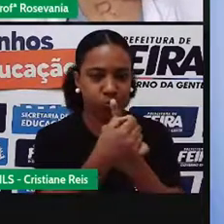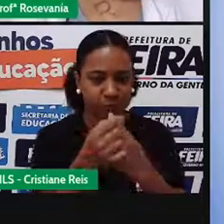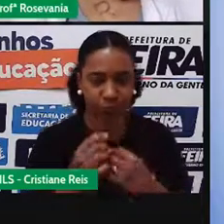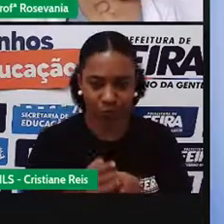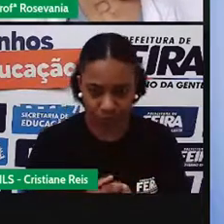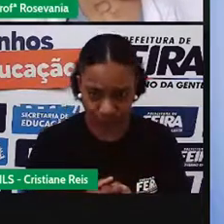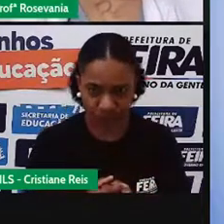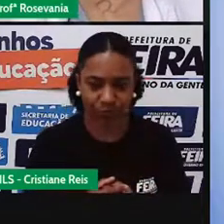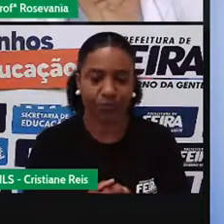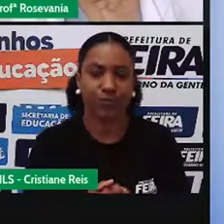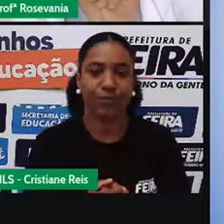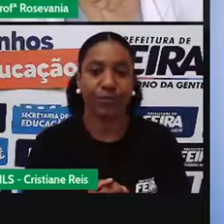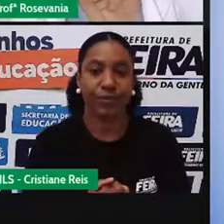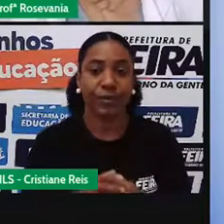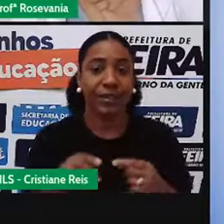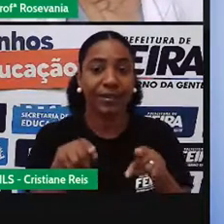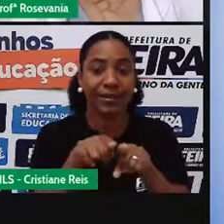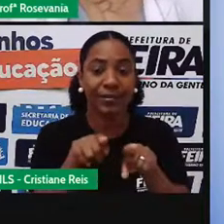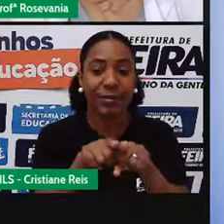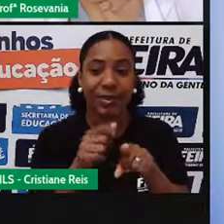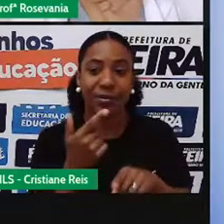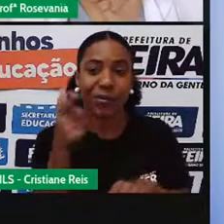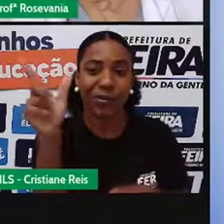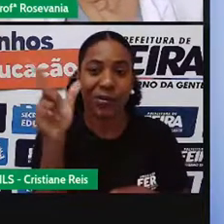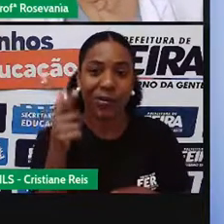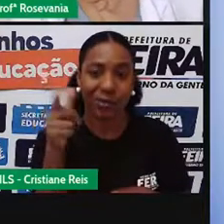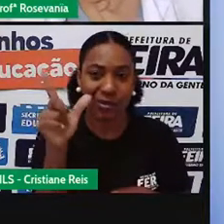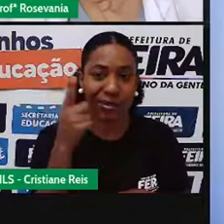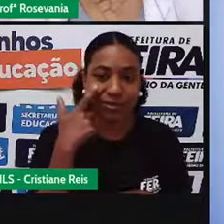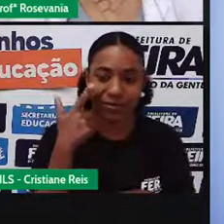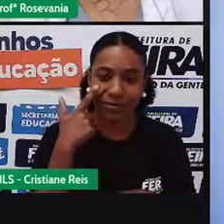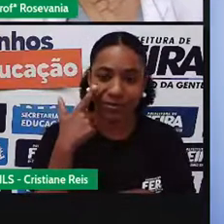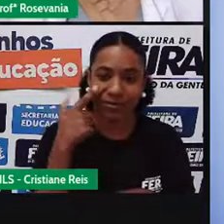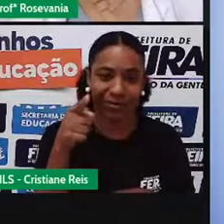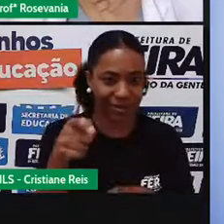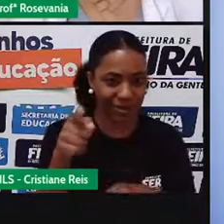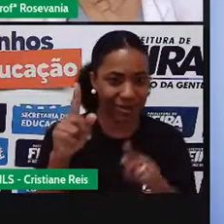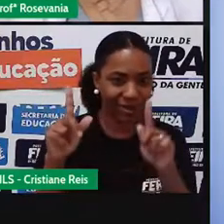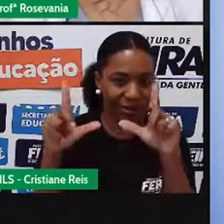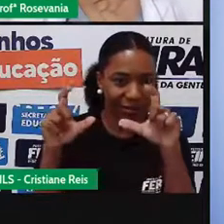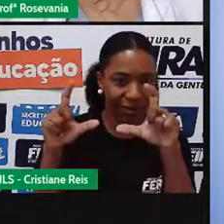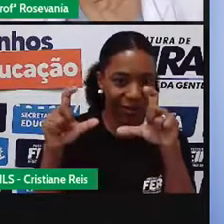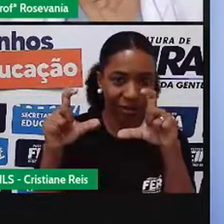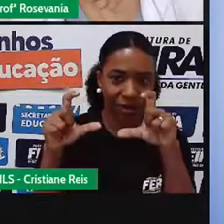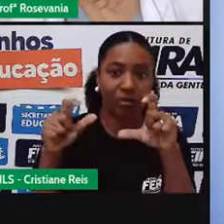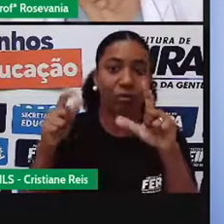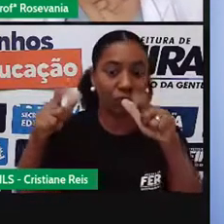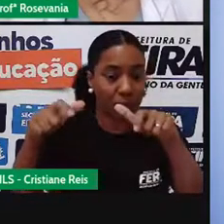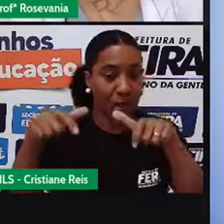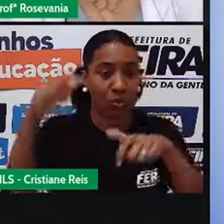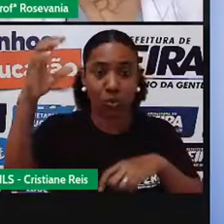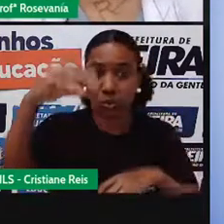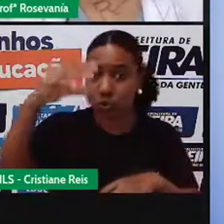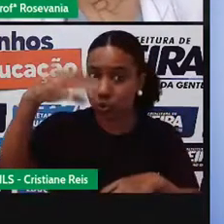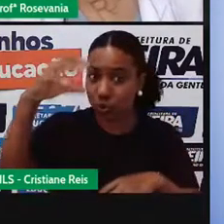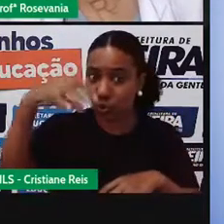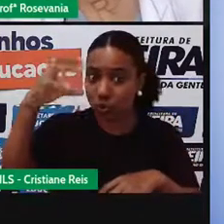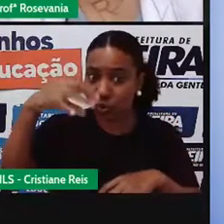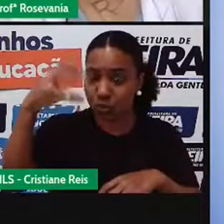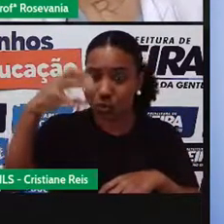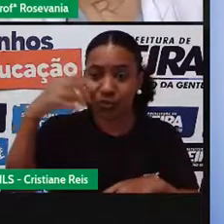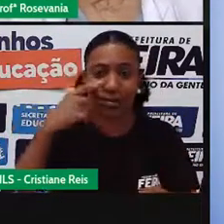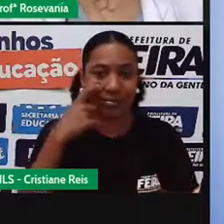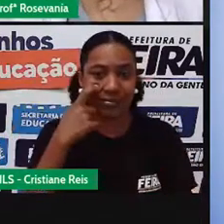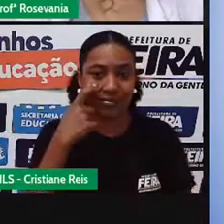região aqui do Agreja. E aí, outro espaço também, né, representando o local da chuva e tudo, mas sempre com a presença